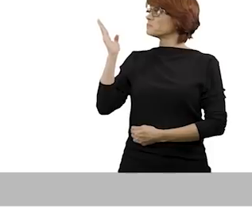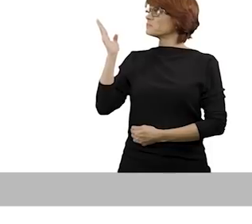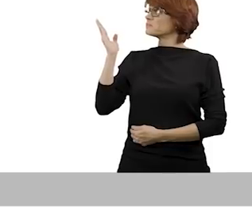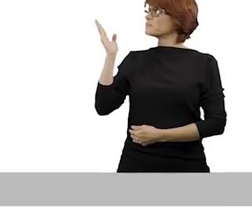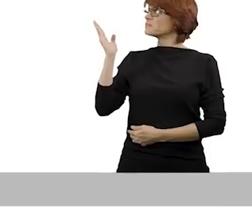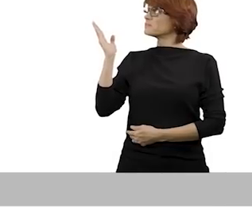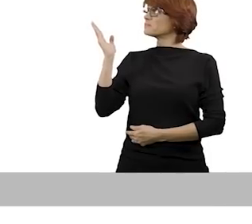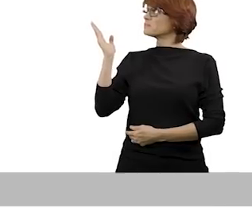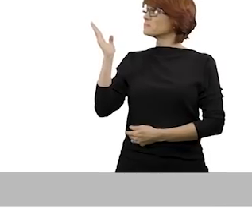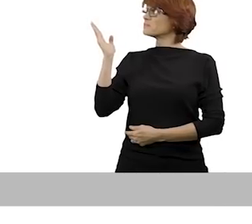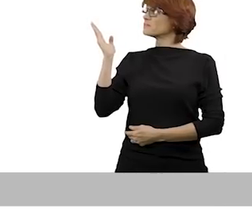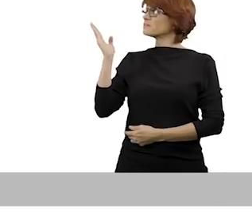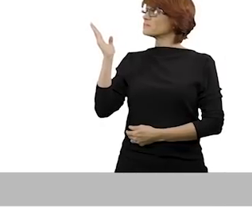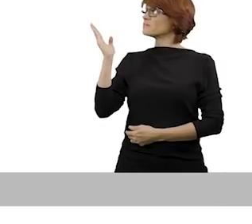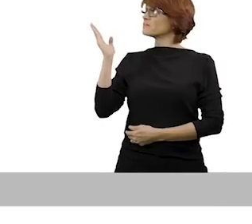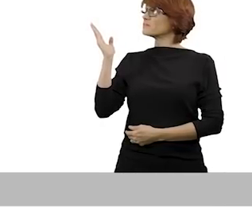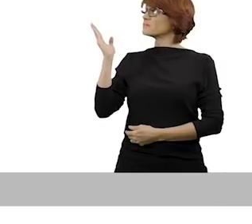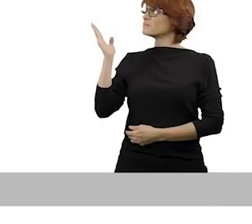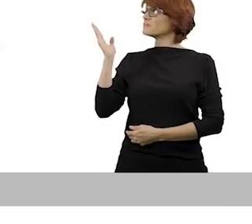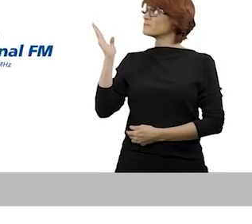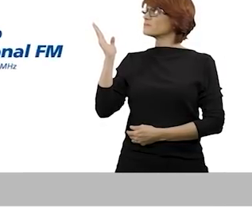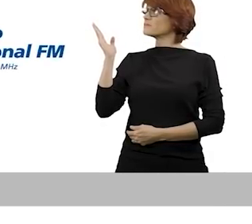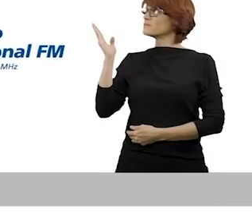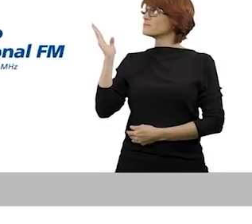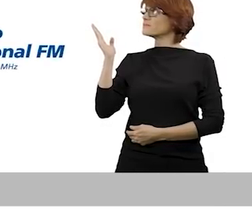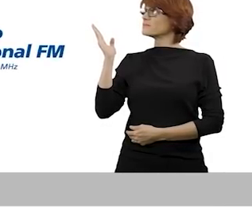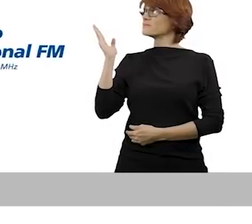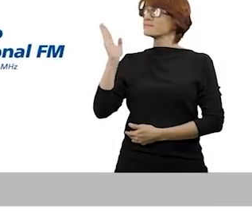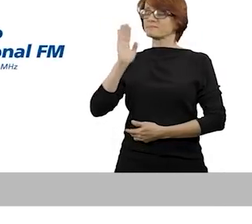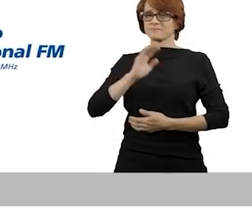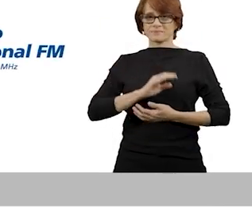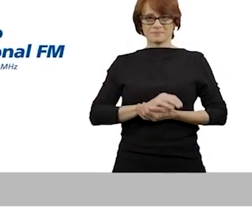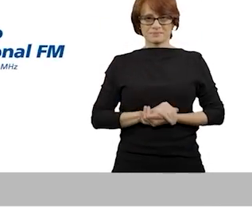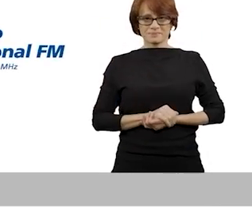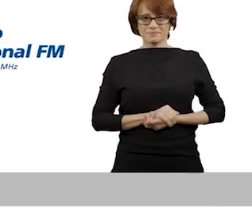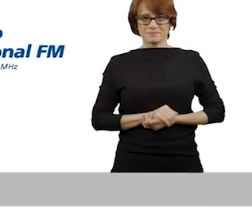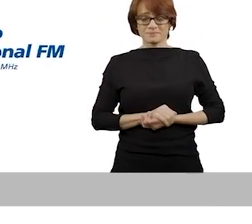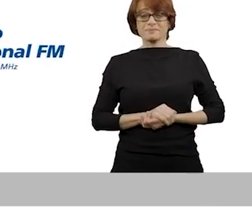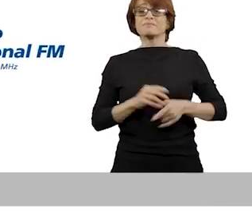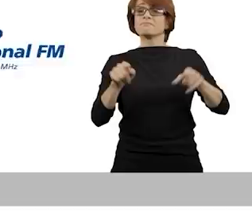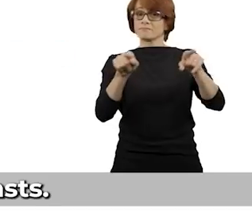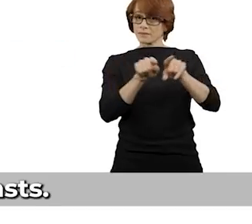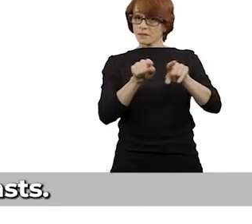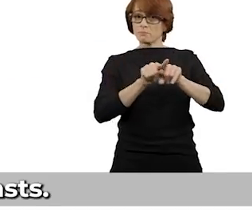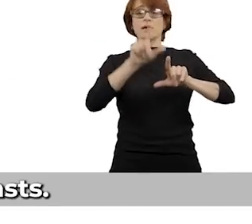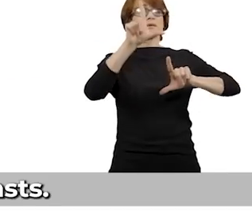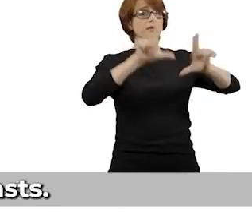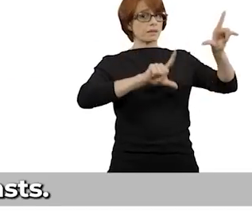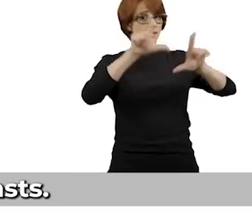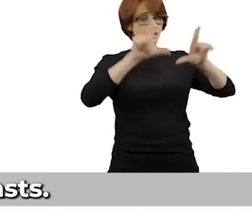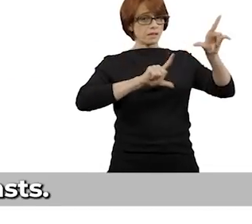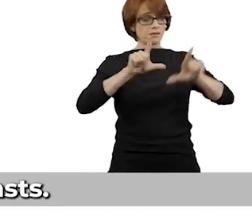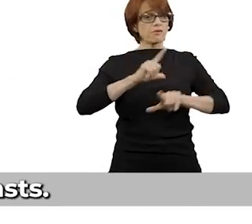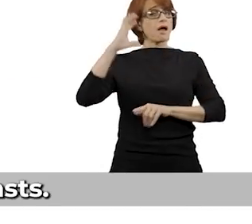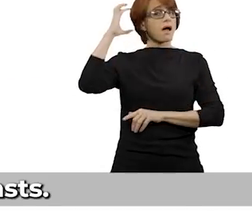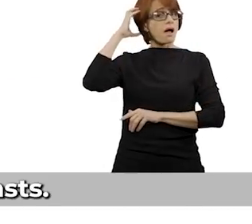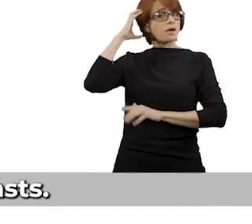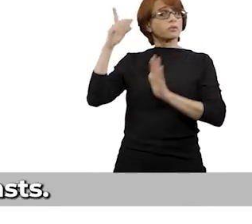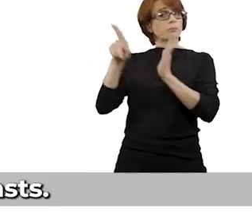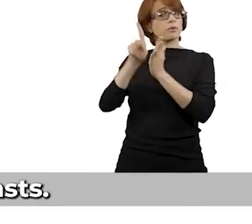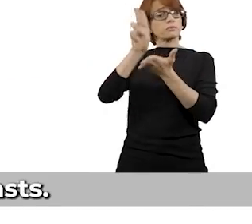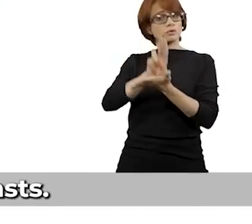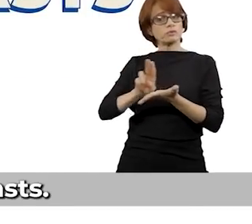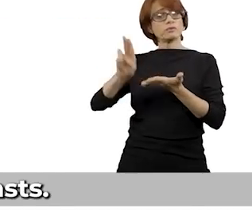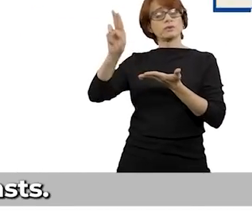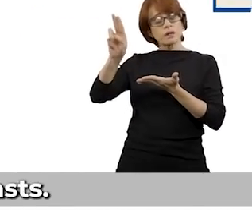o Canal Saúde, a TV Escola, a TV Brasil e a Rádio EBC, além de TVs e rádios